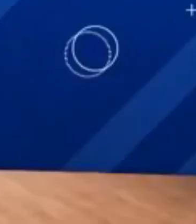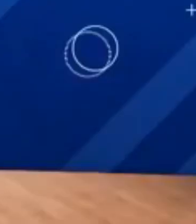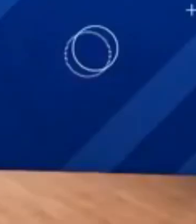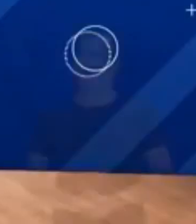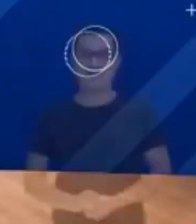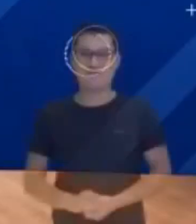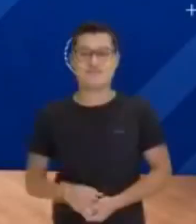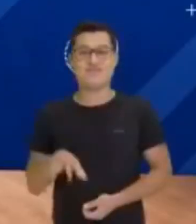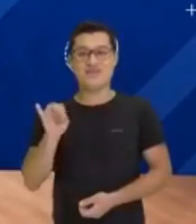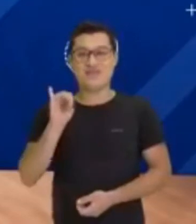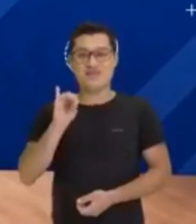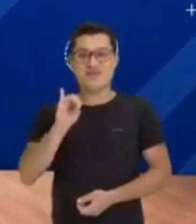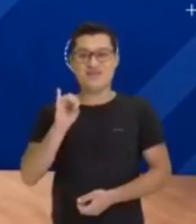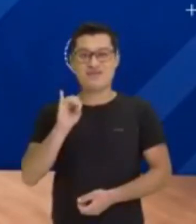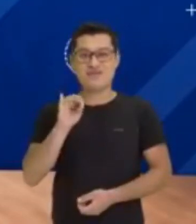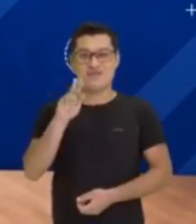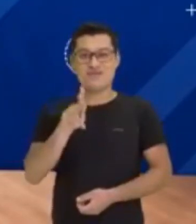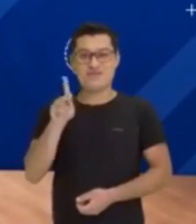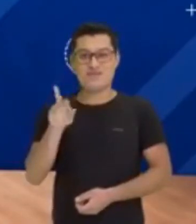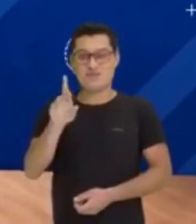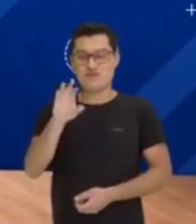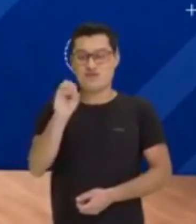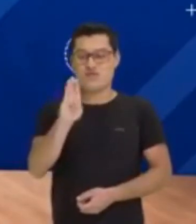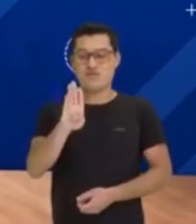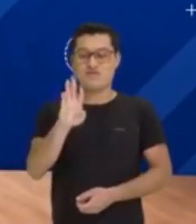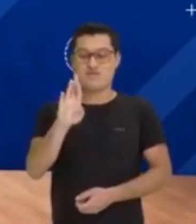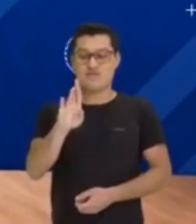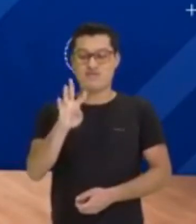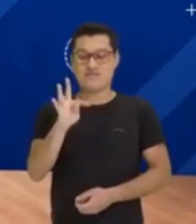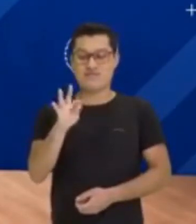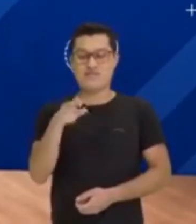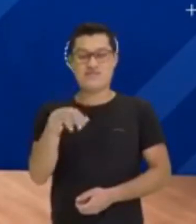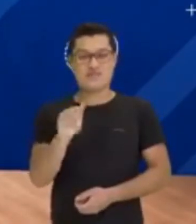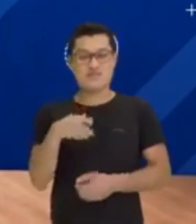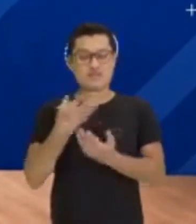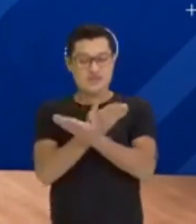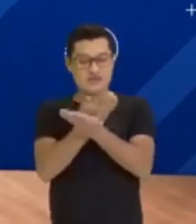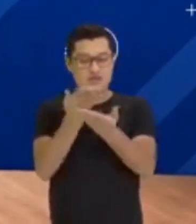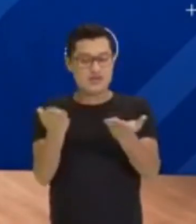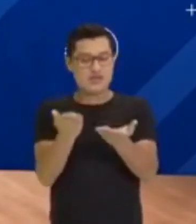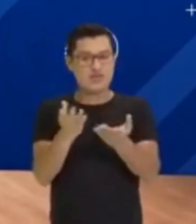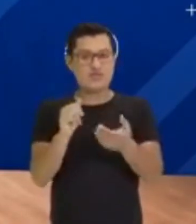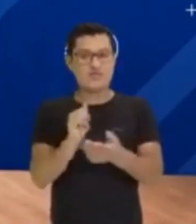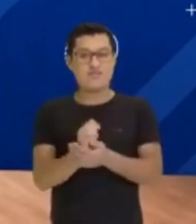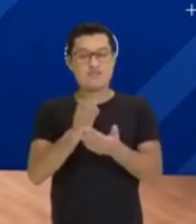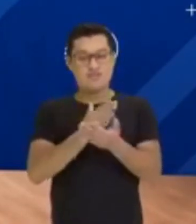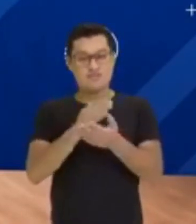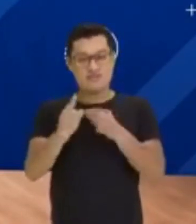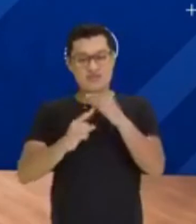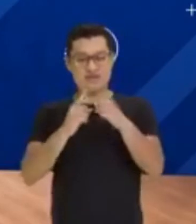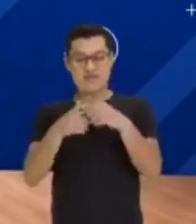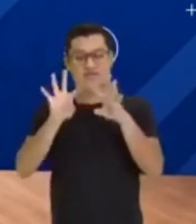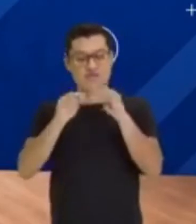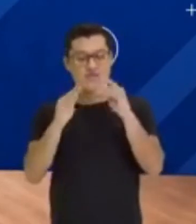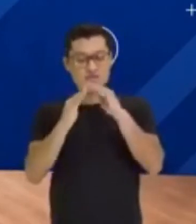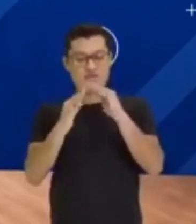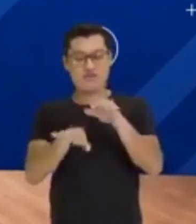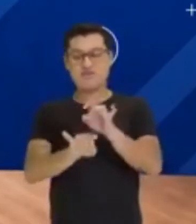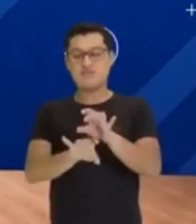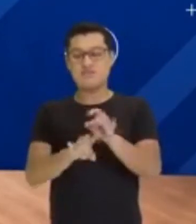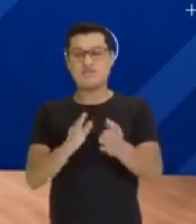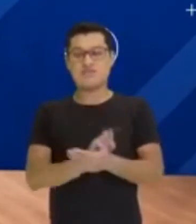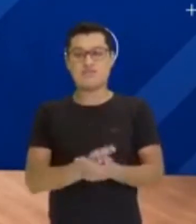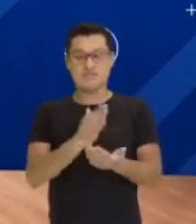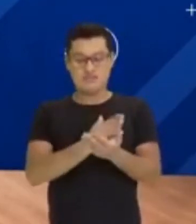Olá, eu sou a professora Roberta Ferreira. Sejam bem-vindos a mais um Todos em Casa pela Educação,